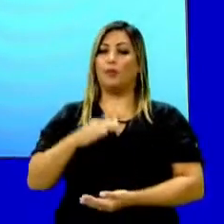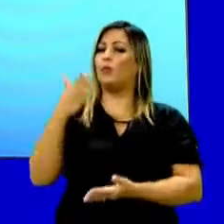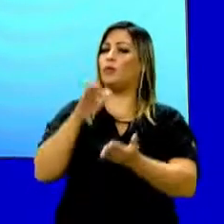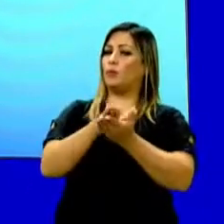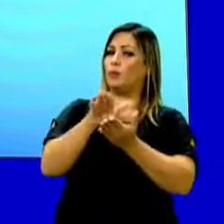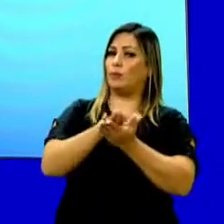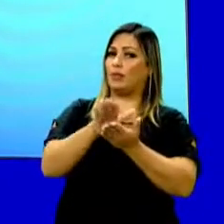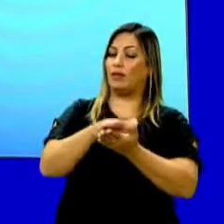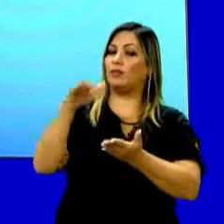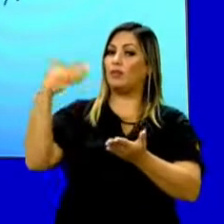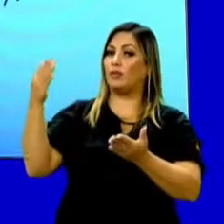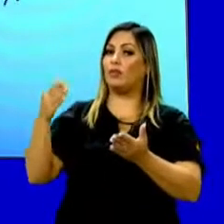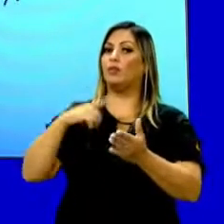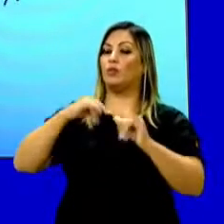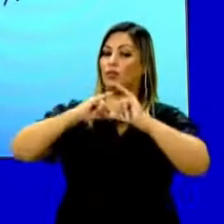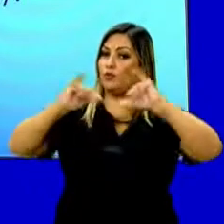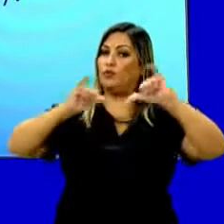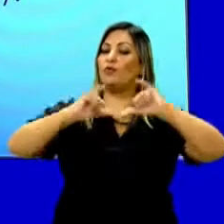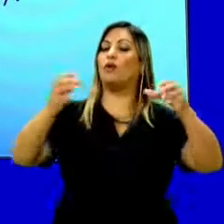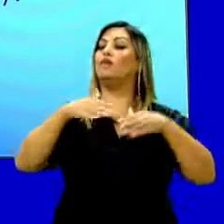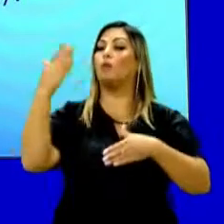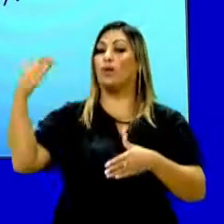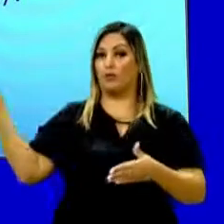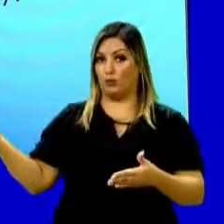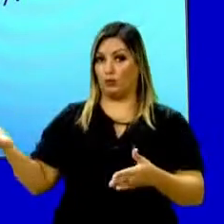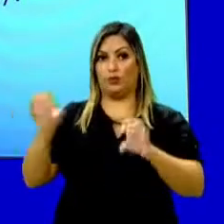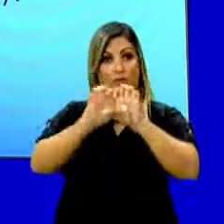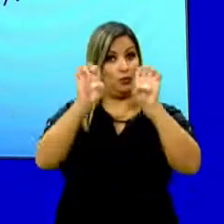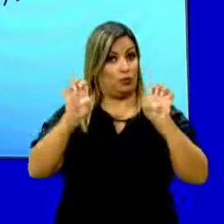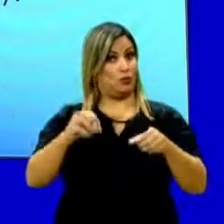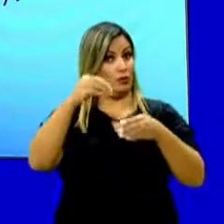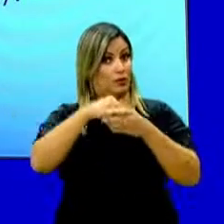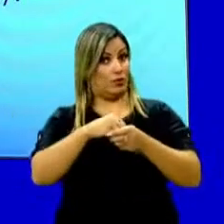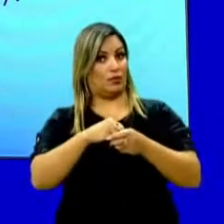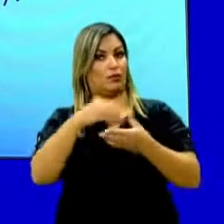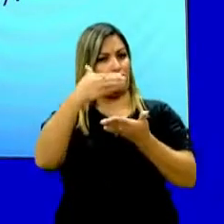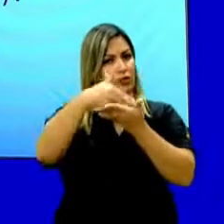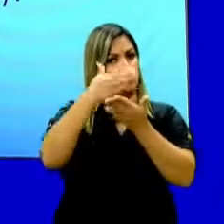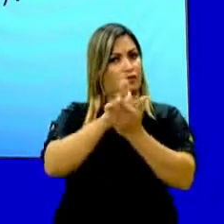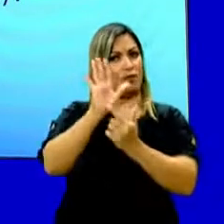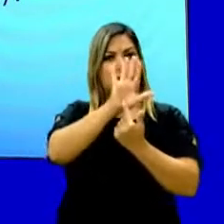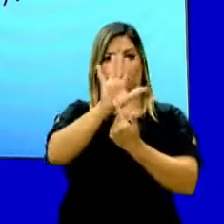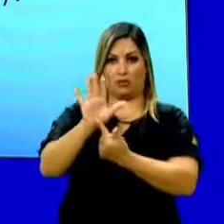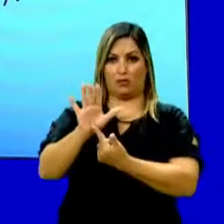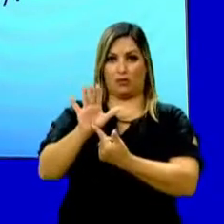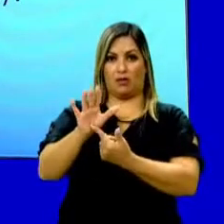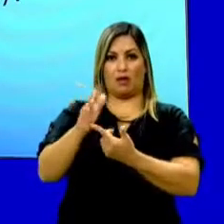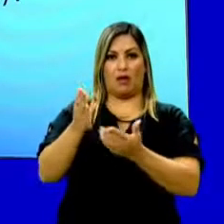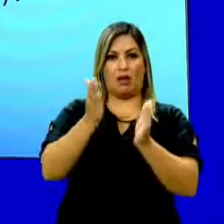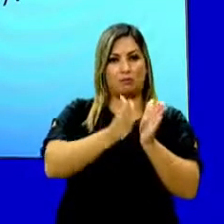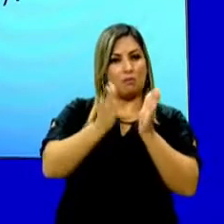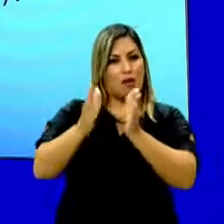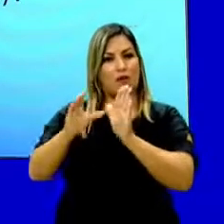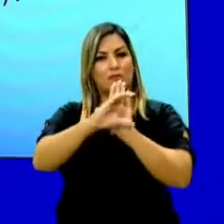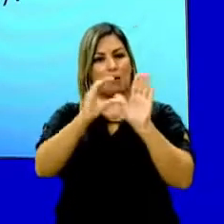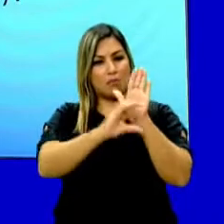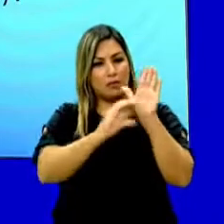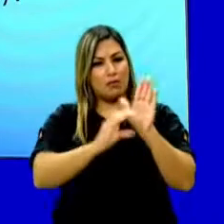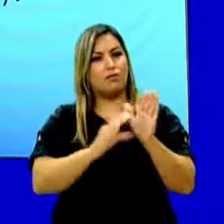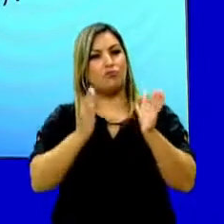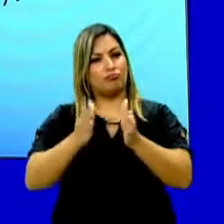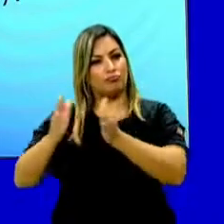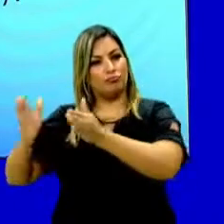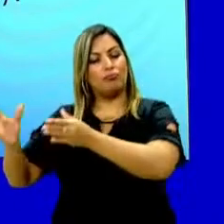publicada, quando foi lançada, e qual é a estrutura e a divisão apresentada. Ou seja, as partes, capítulos e sessões.